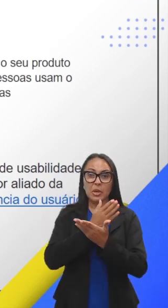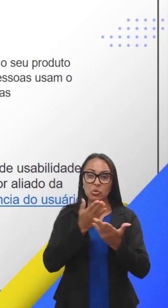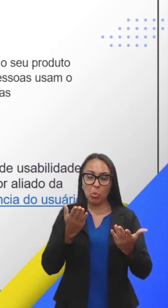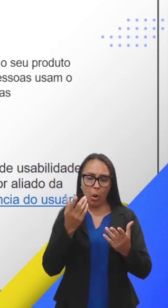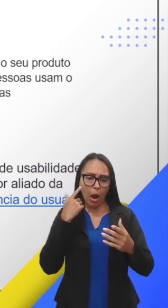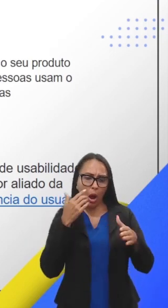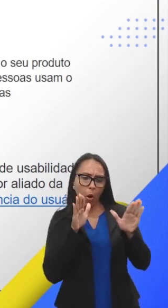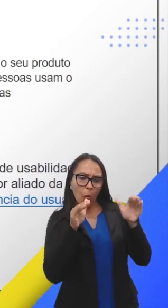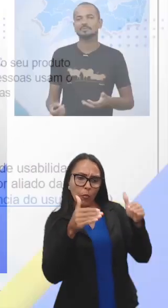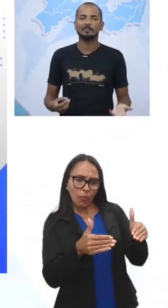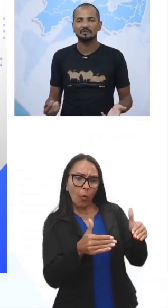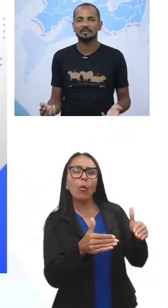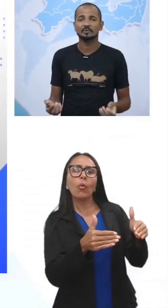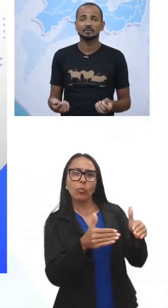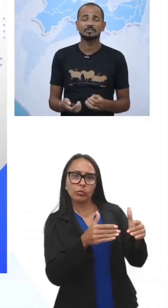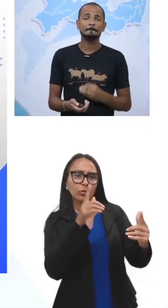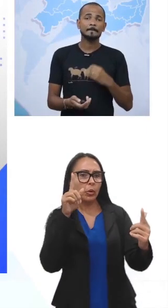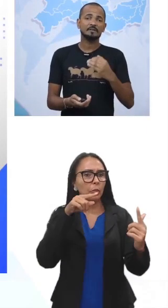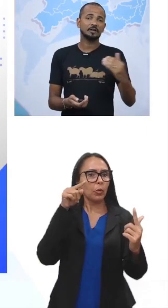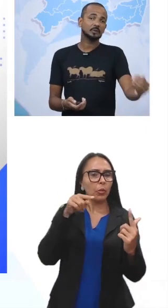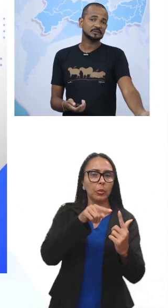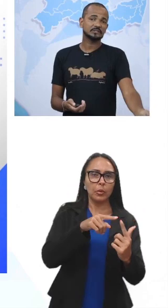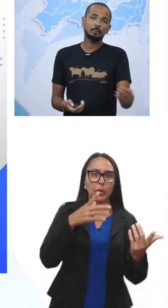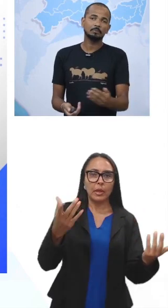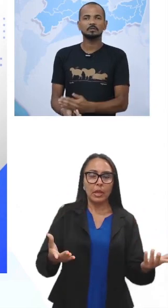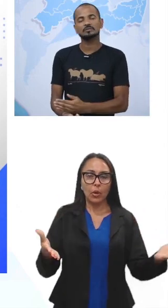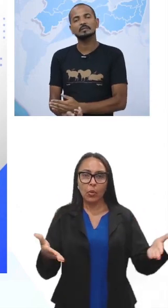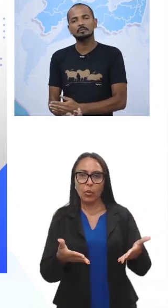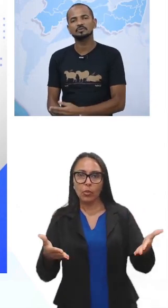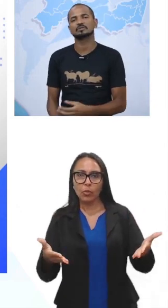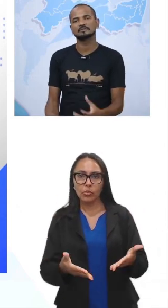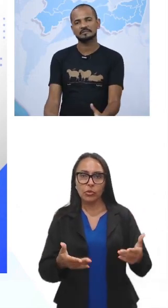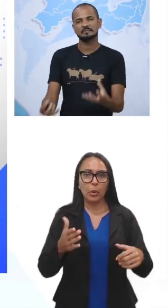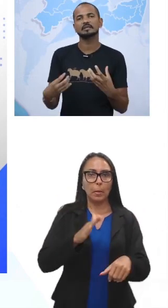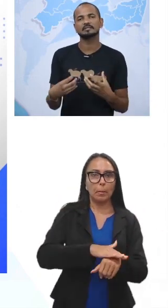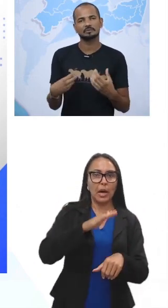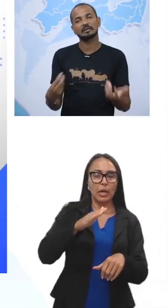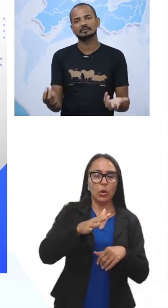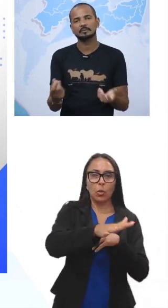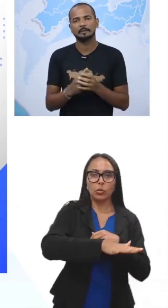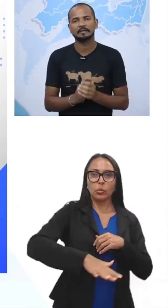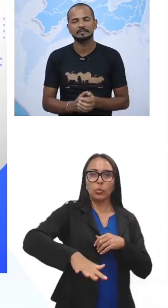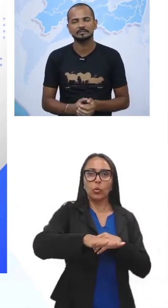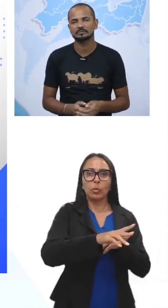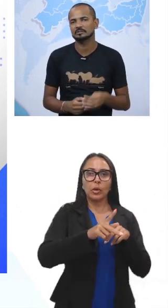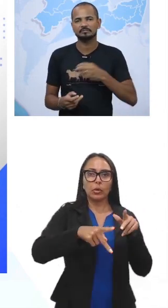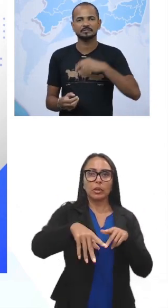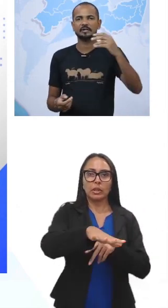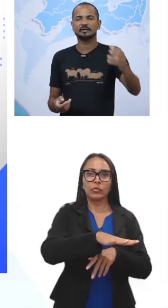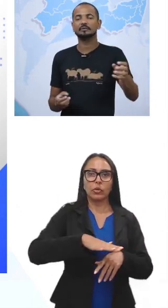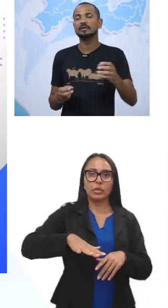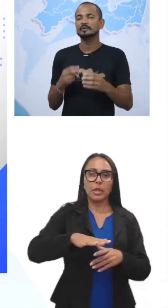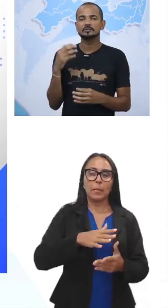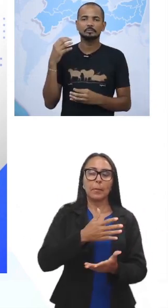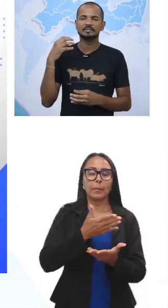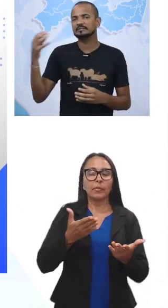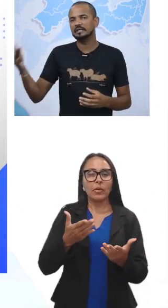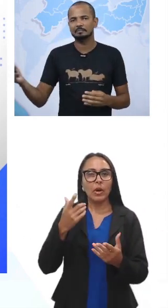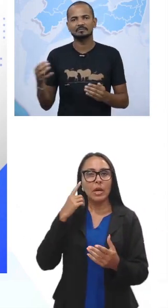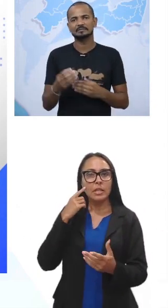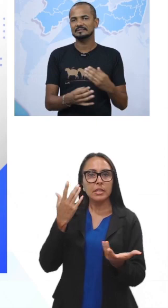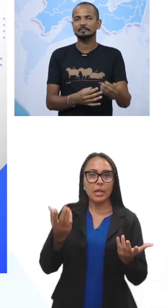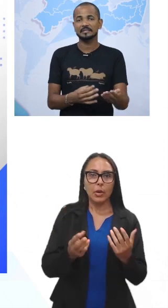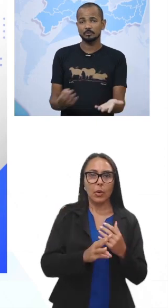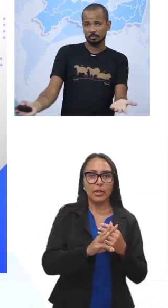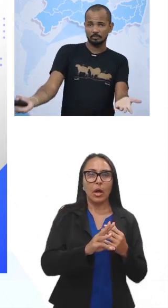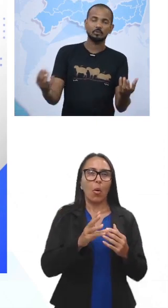querendo ser influencer, que é algo que está na moda hoje, vai alcançar o público que você busca, que você tem o talento para isso. Então, vai fazendo um canal sobre cinema,